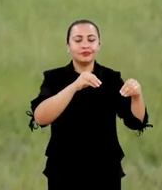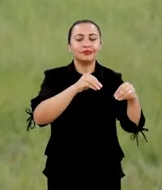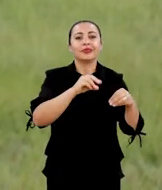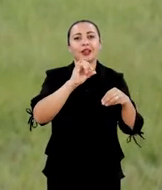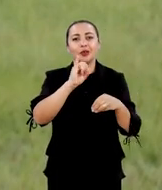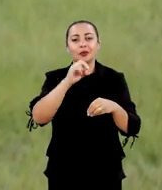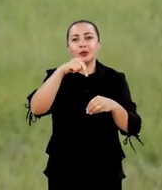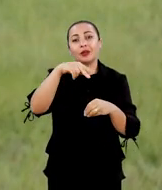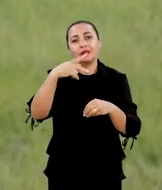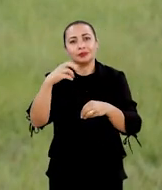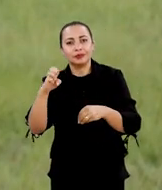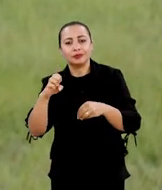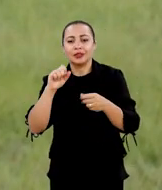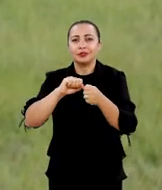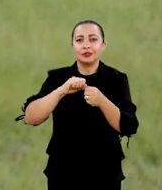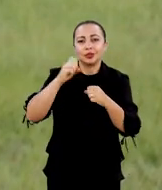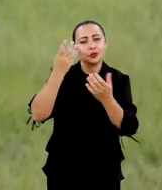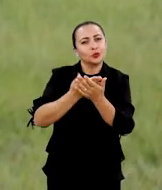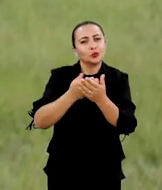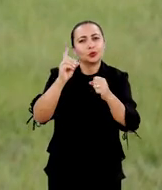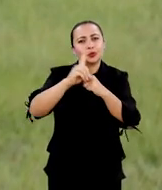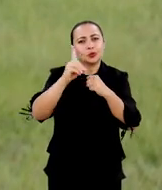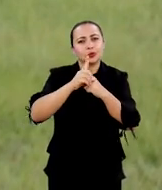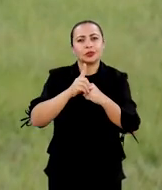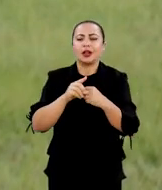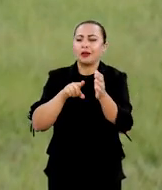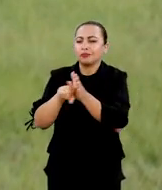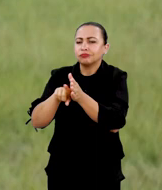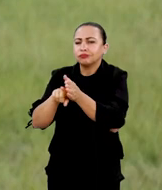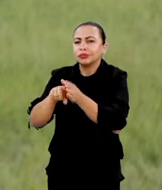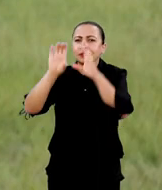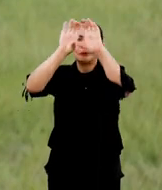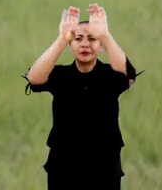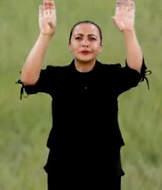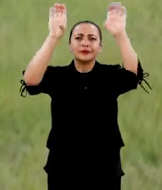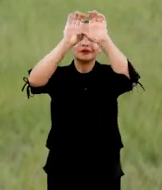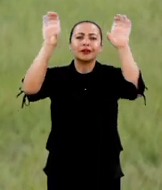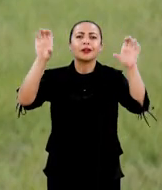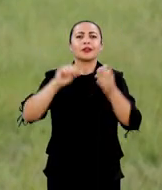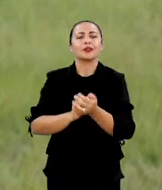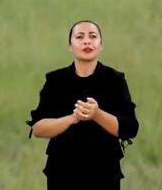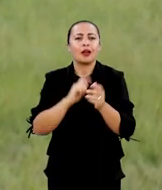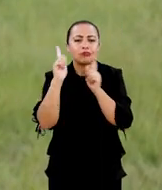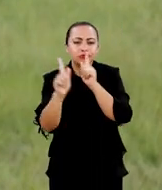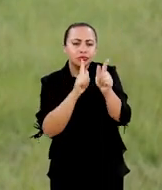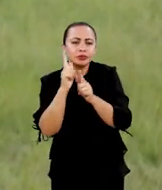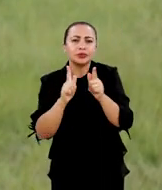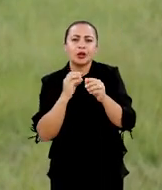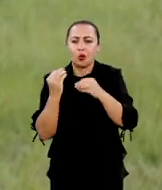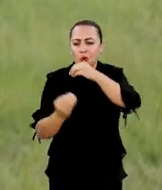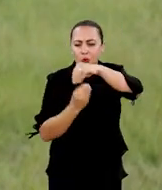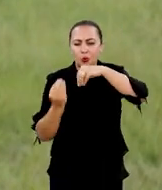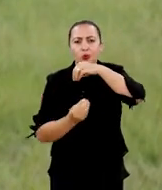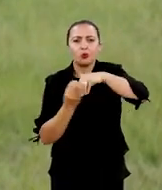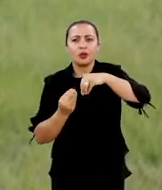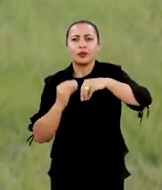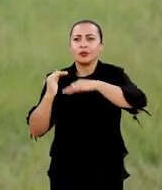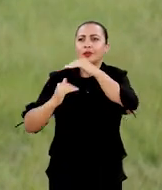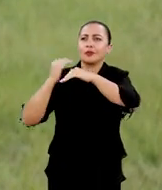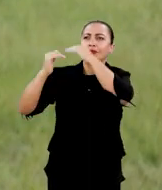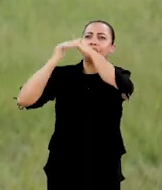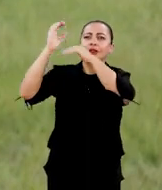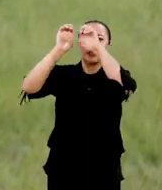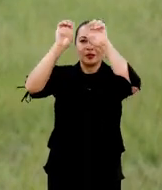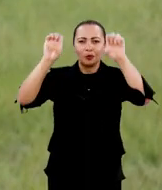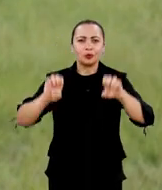fui para o INPE, fazer meu doutorado. Também na área de geofísica espacial, a gente estuda a geração, desenvolvimento e